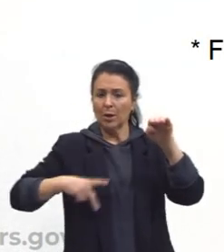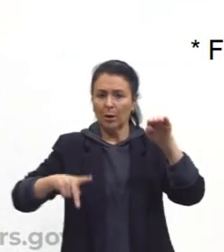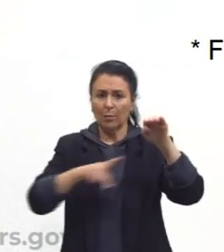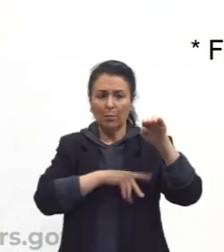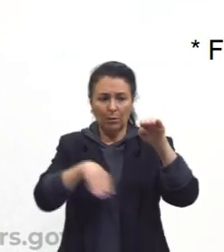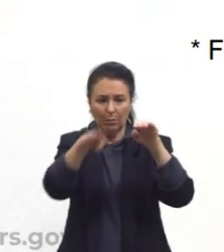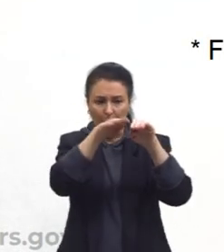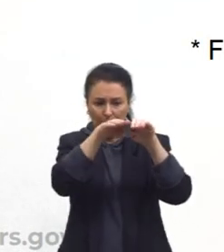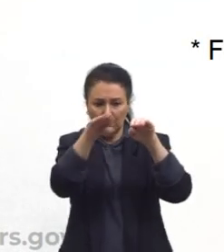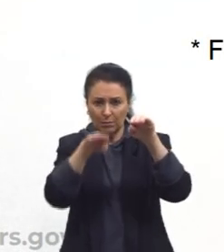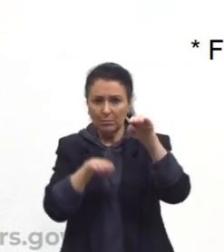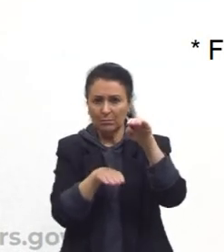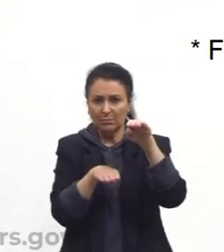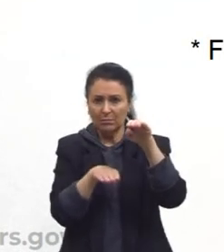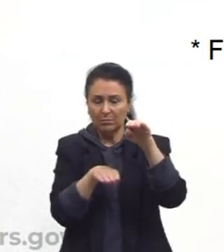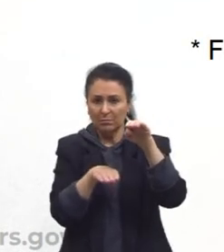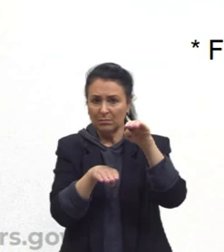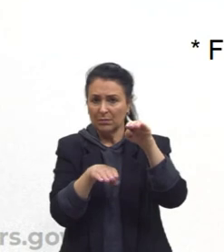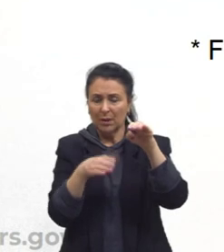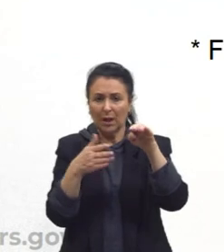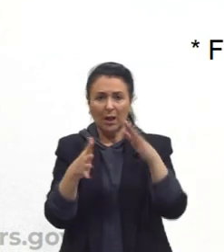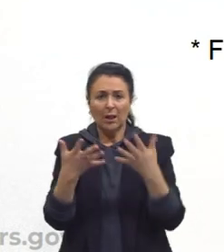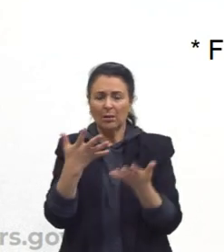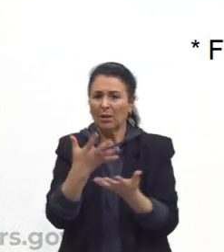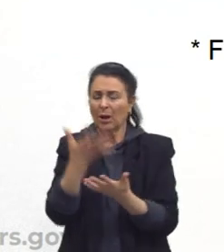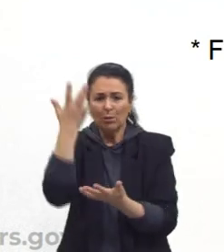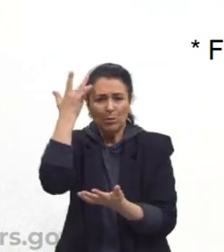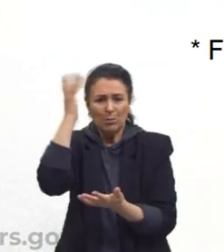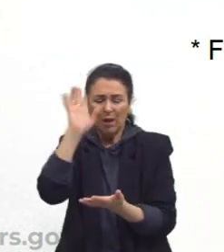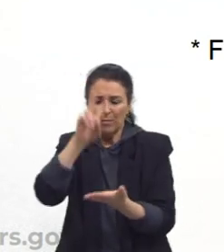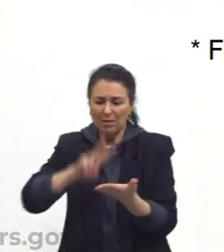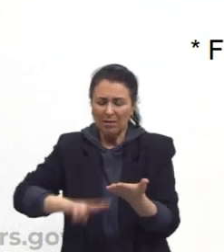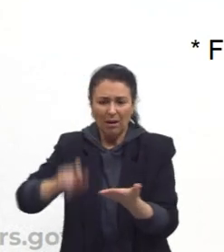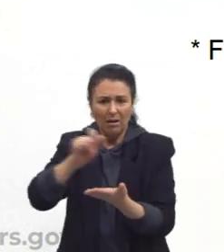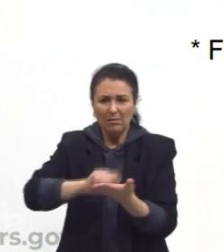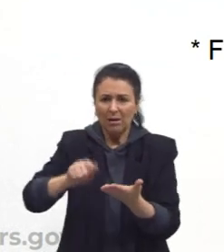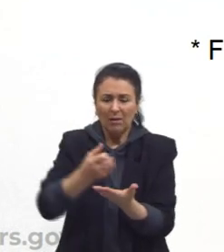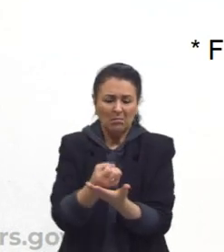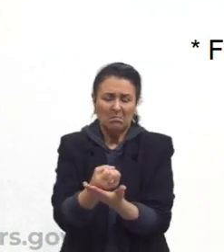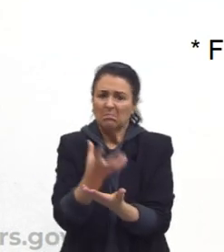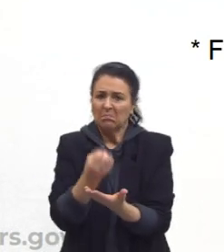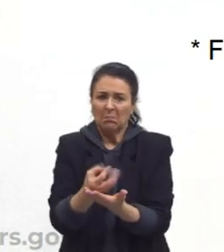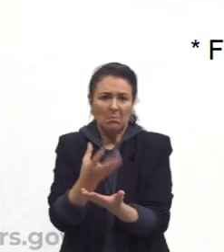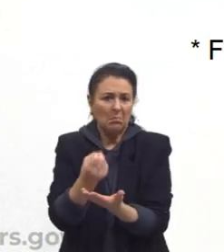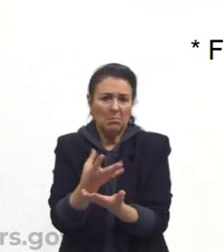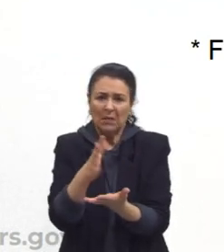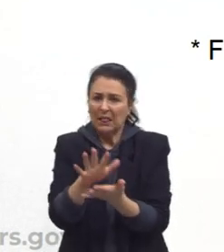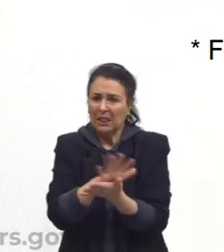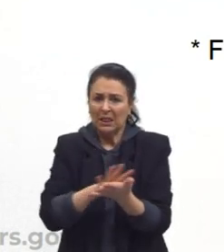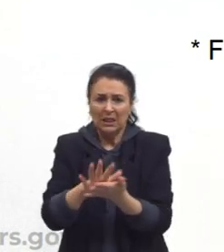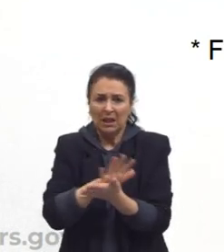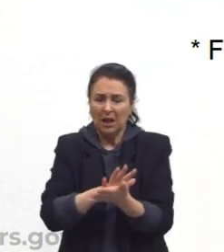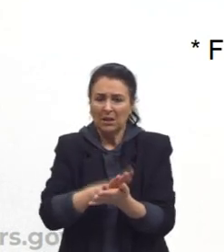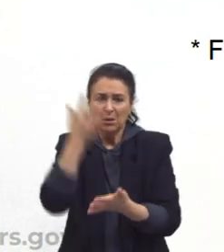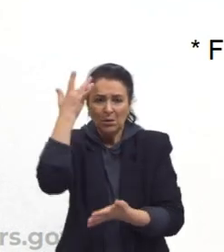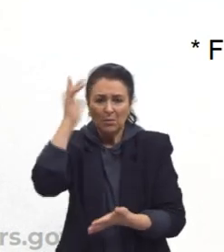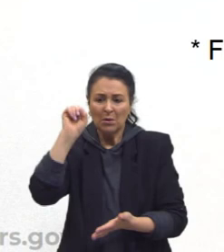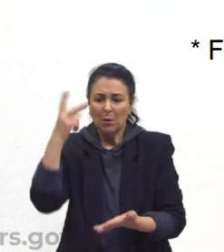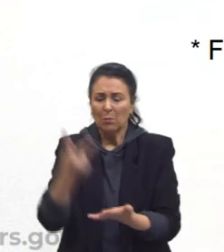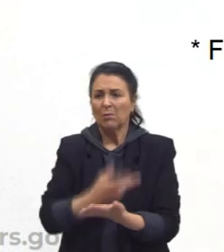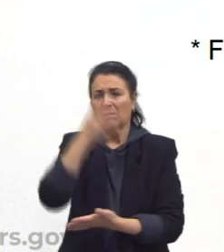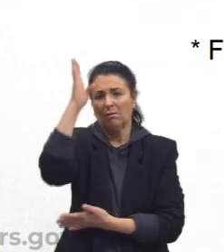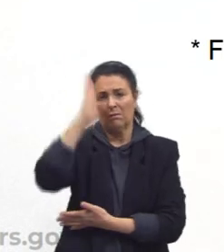uma outra população completamente analfabeta, completamente alheia o que estava acontecendo no Brasil, fazendo apenas para sobreviver.